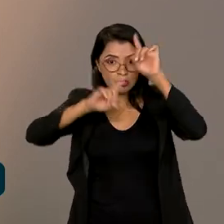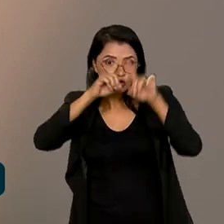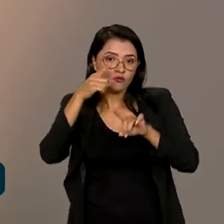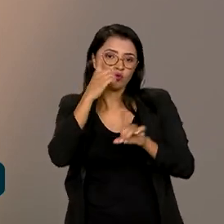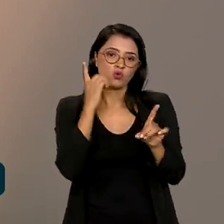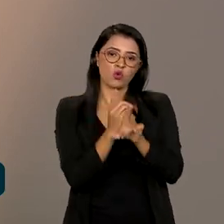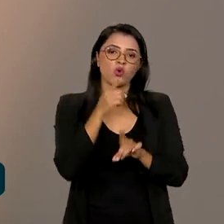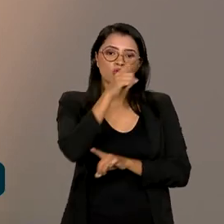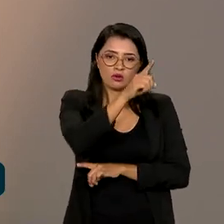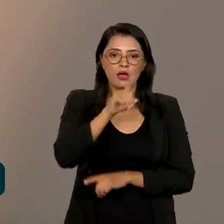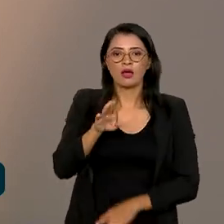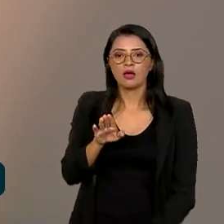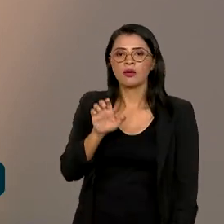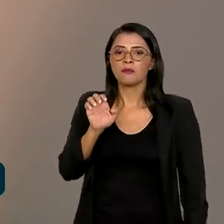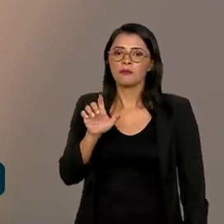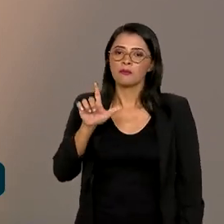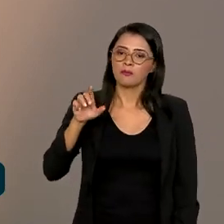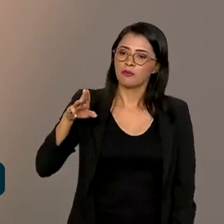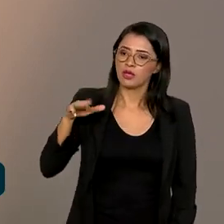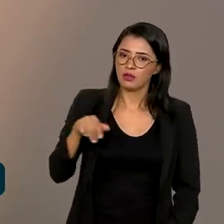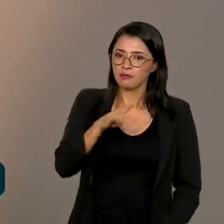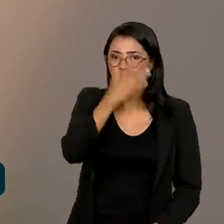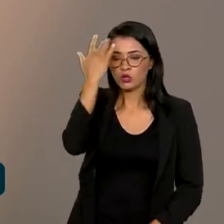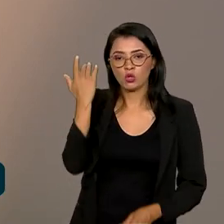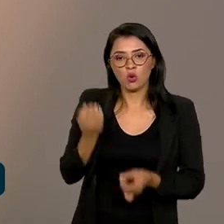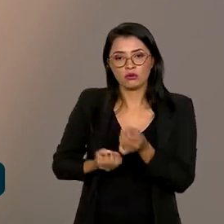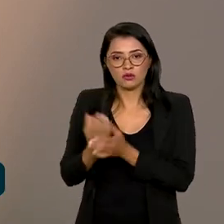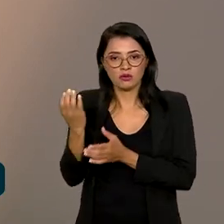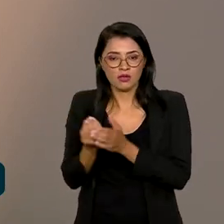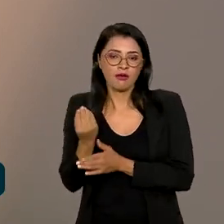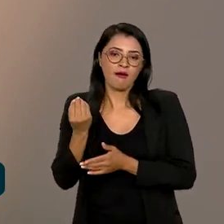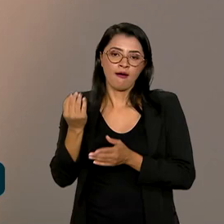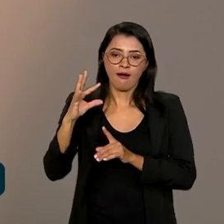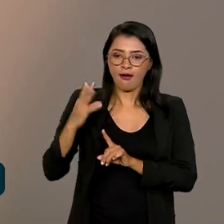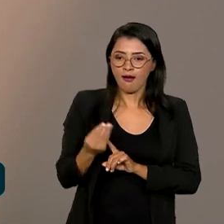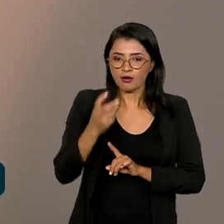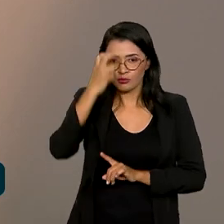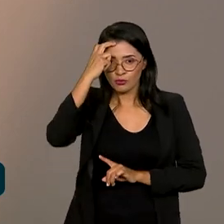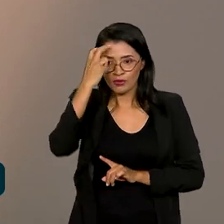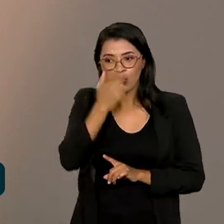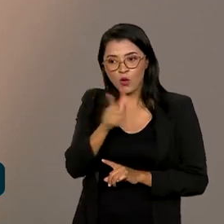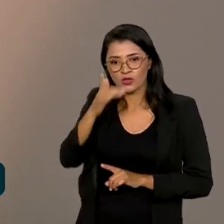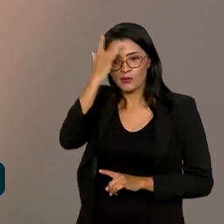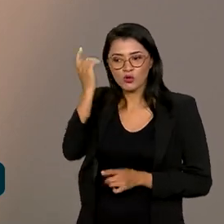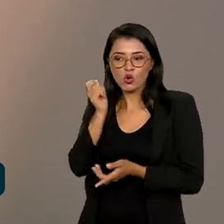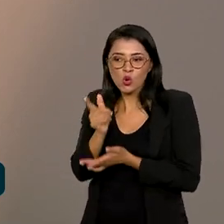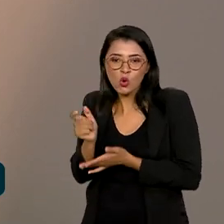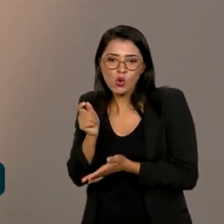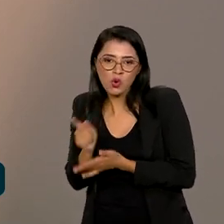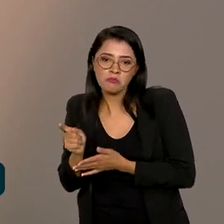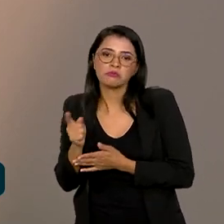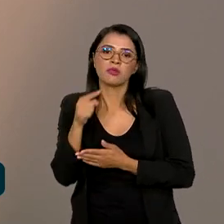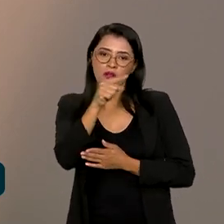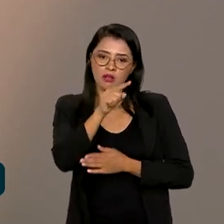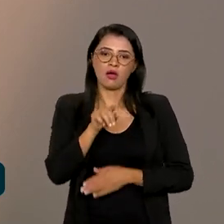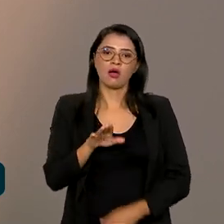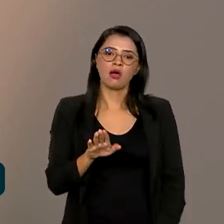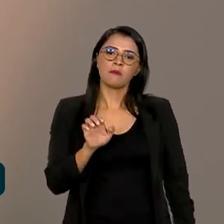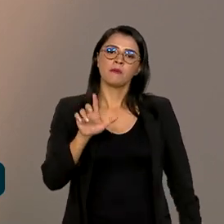encontro de quem produz arte e cultura com quem compra, né? Então, será em Belém. Nós estamos selecionando